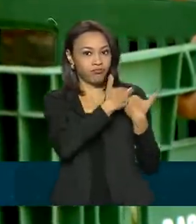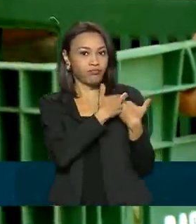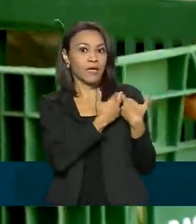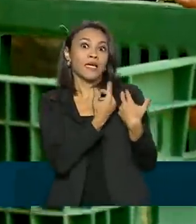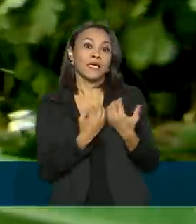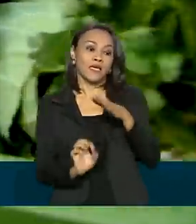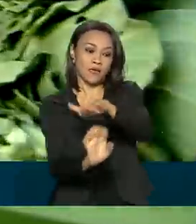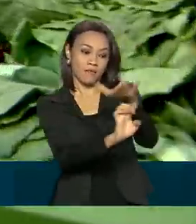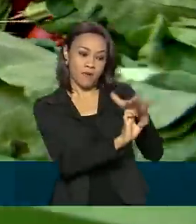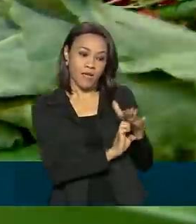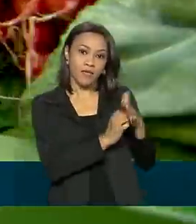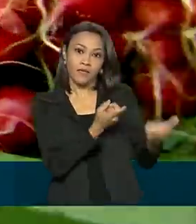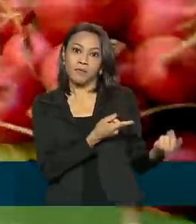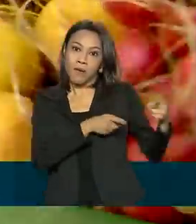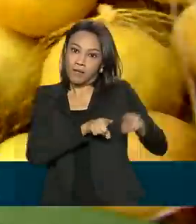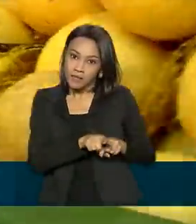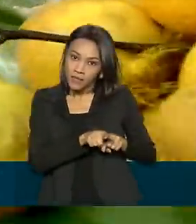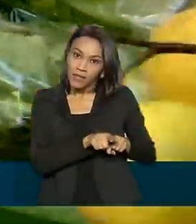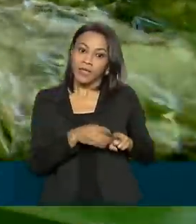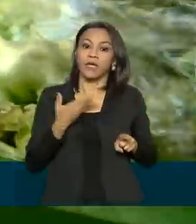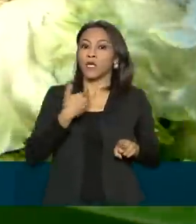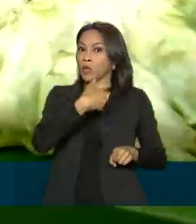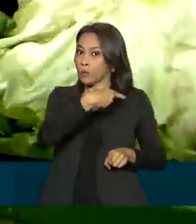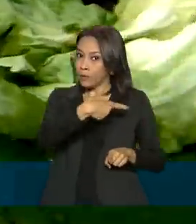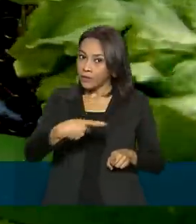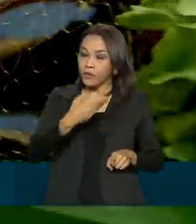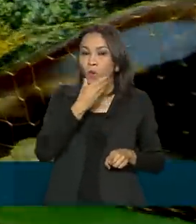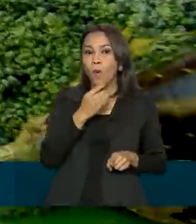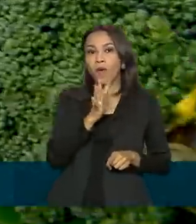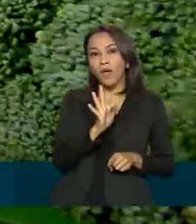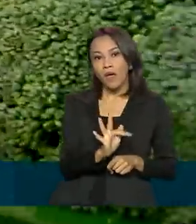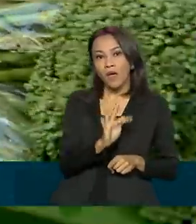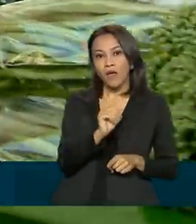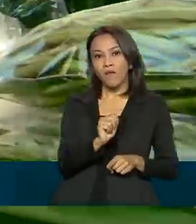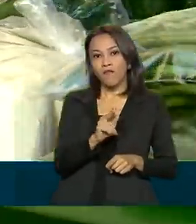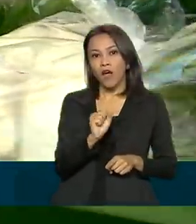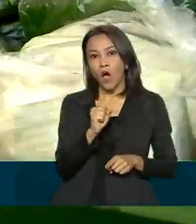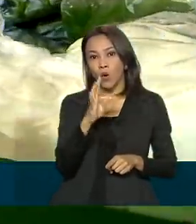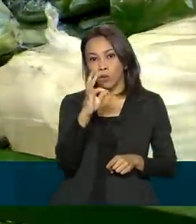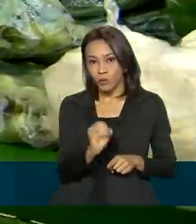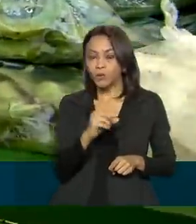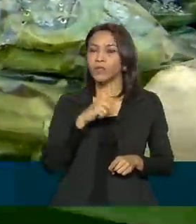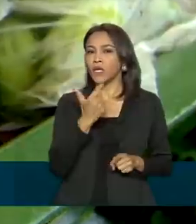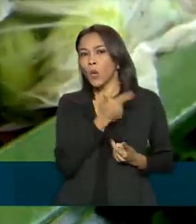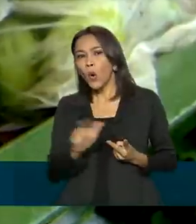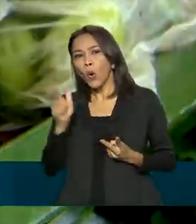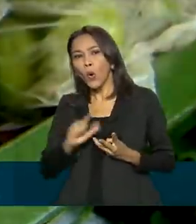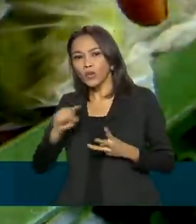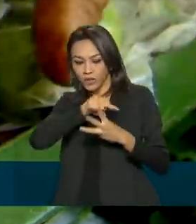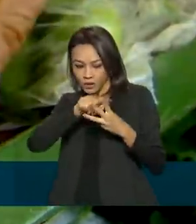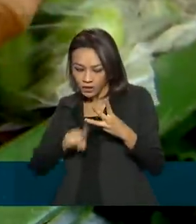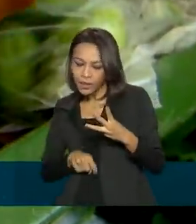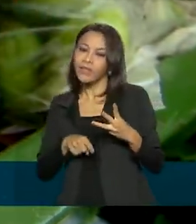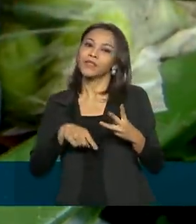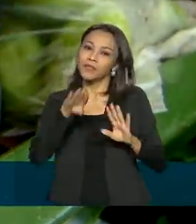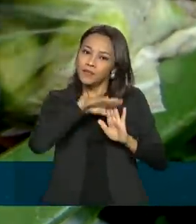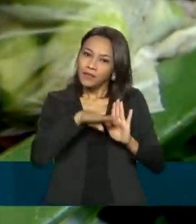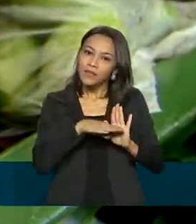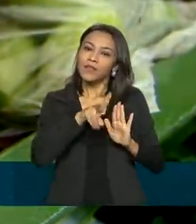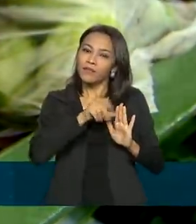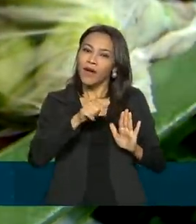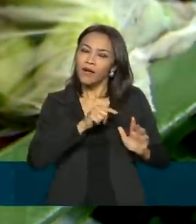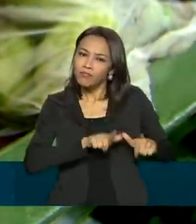Parceiras. E segundo o presidente Fausto, está relacionada a outras três ações que serão desenvolvidas,